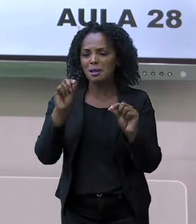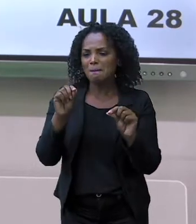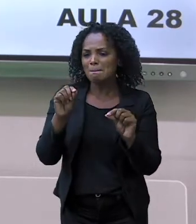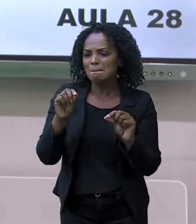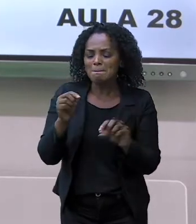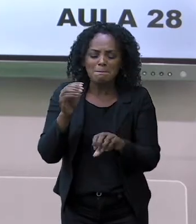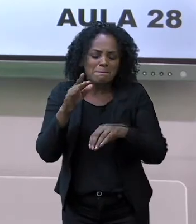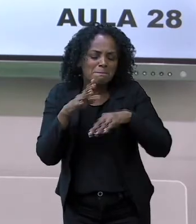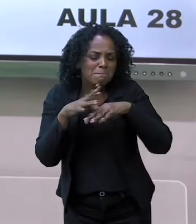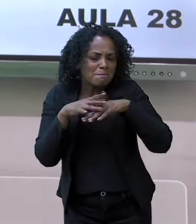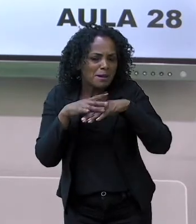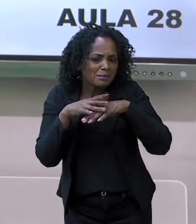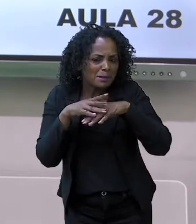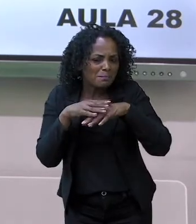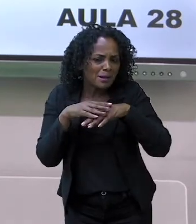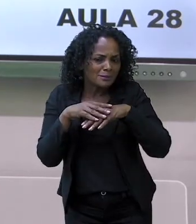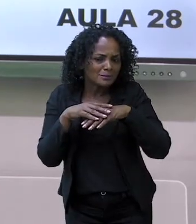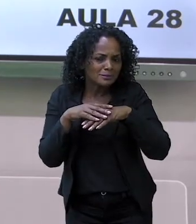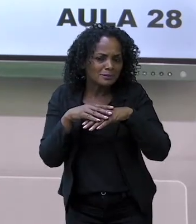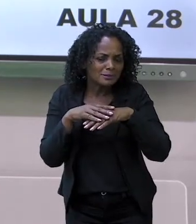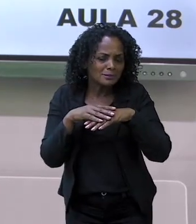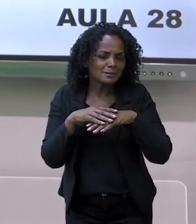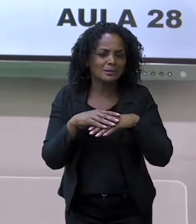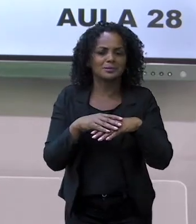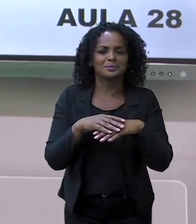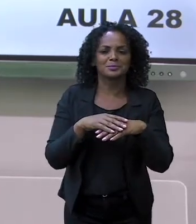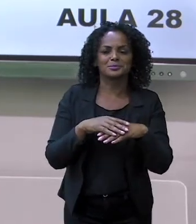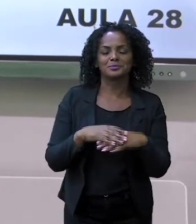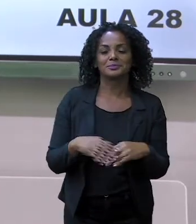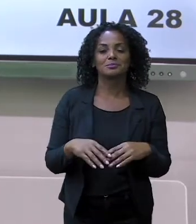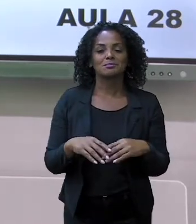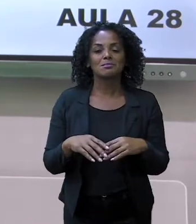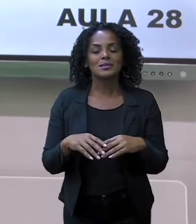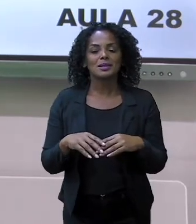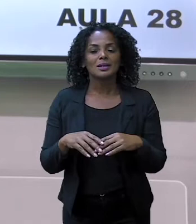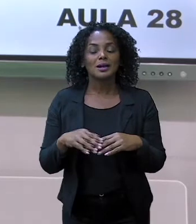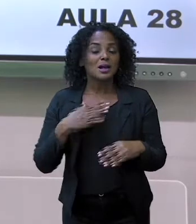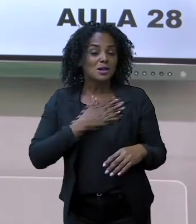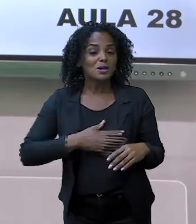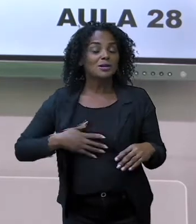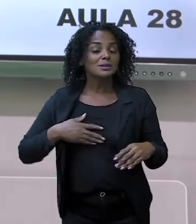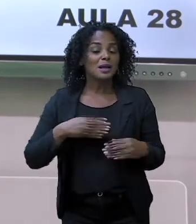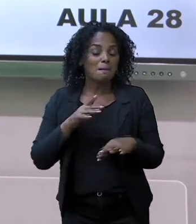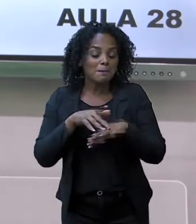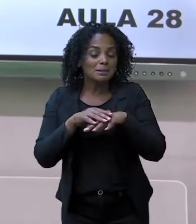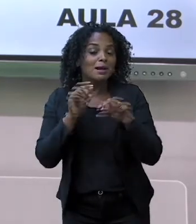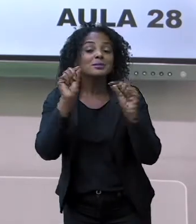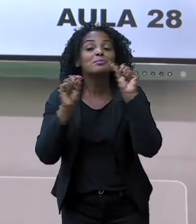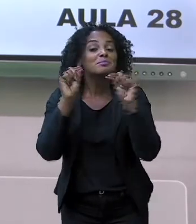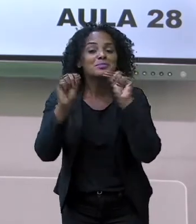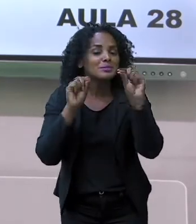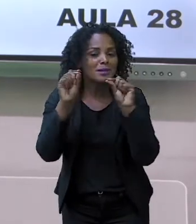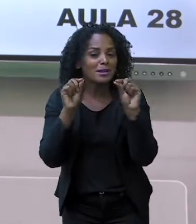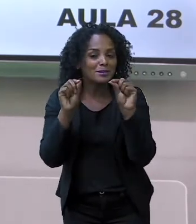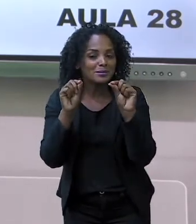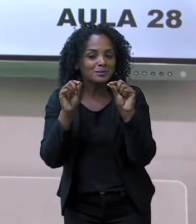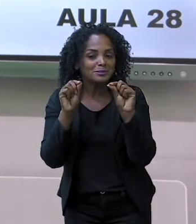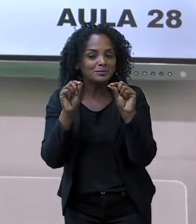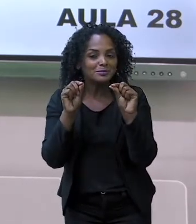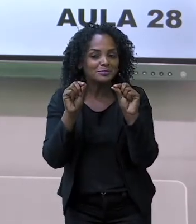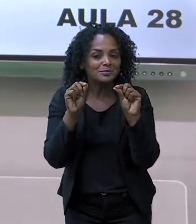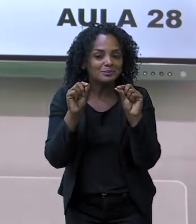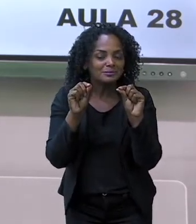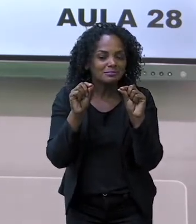matemática. Isso mesmo, quem gosta de matemática em casa? Eu amo matemática,